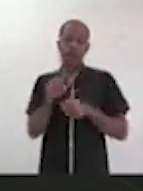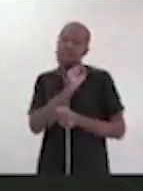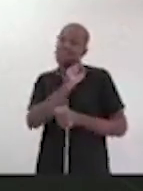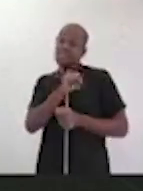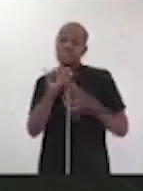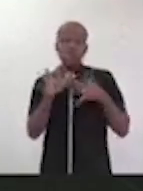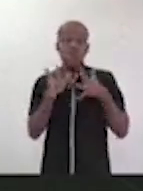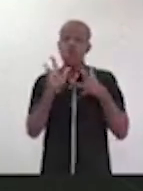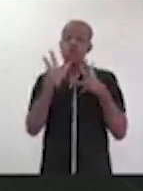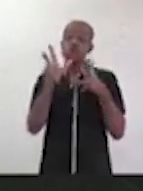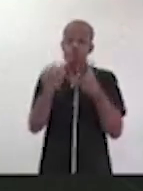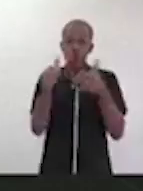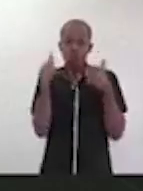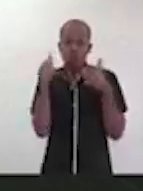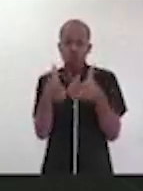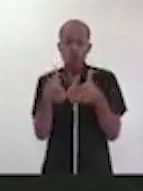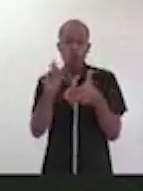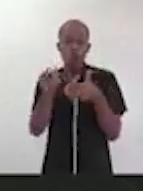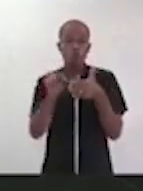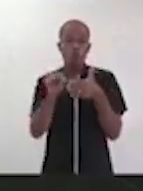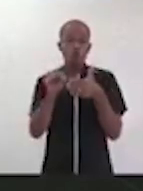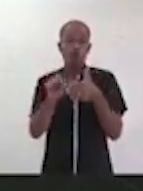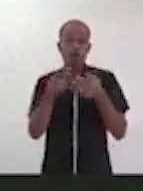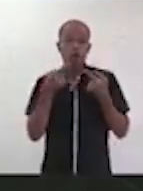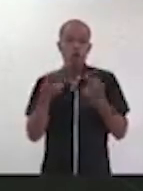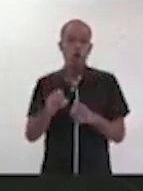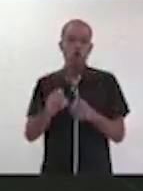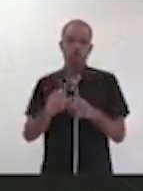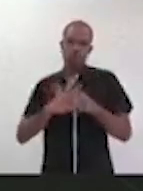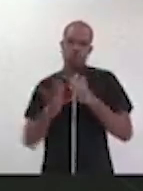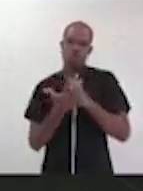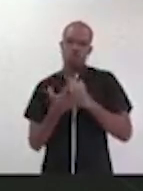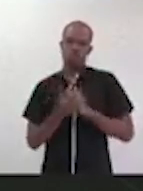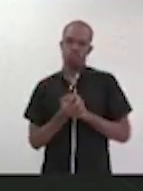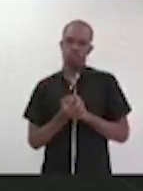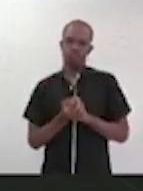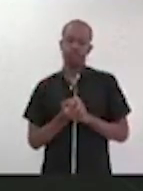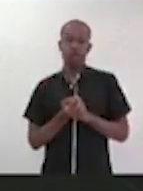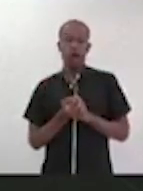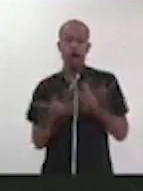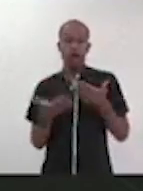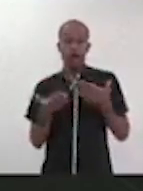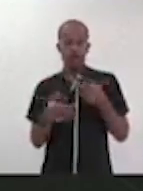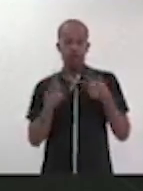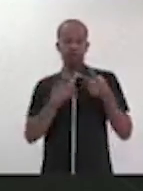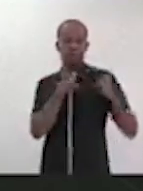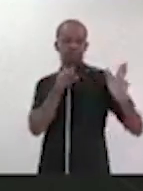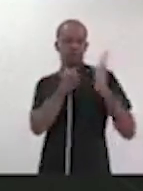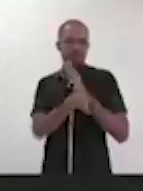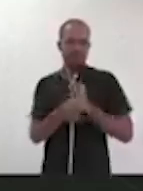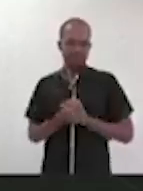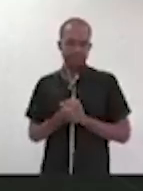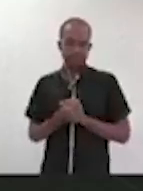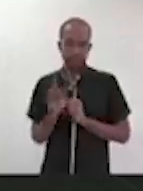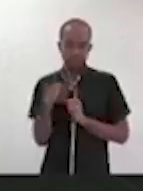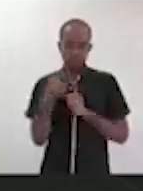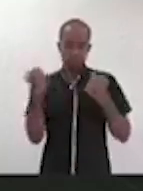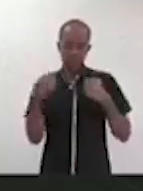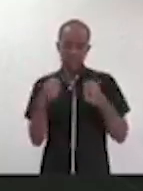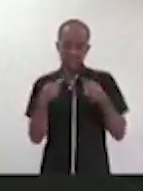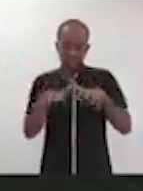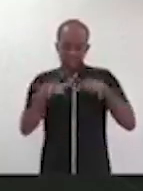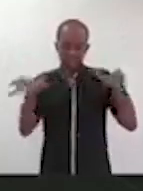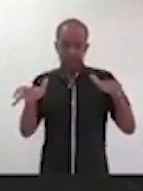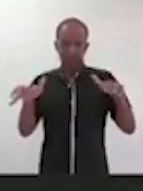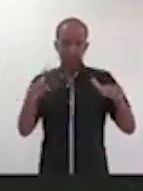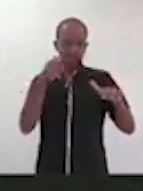focados no combate ao coronavírus. Então, diante disso, eu passo para a segunda pergunta. Já que precisamos enfrentar essa polarização, como